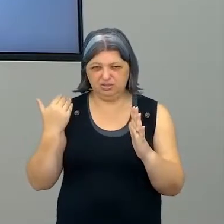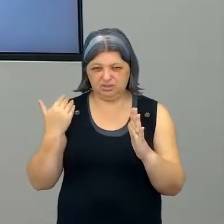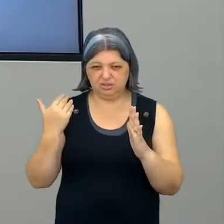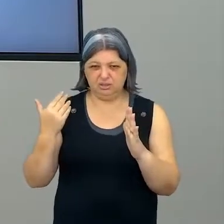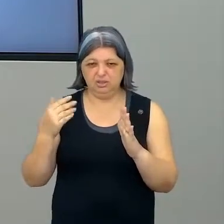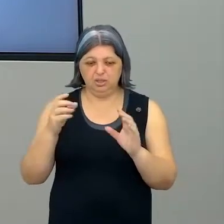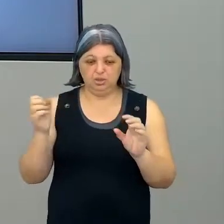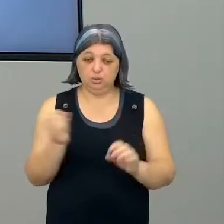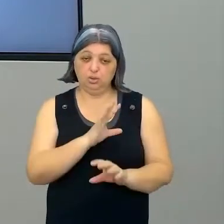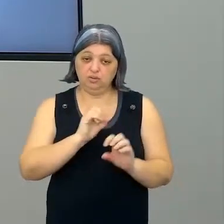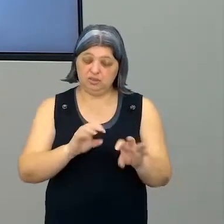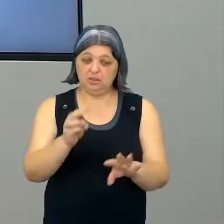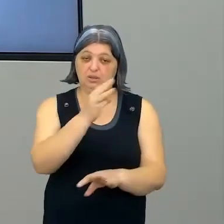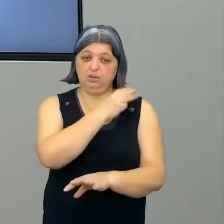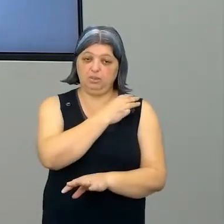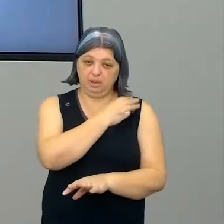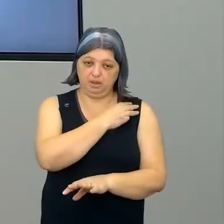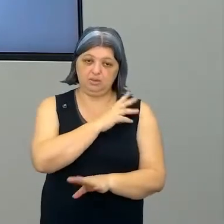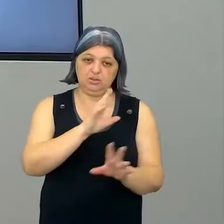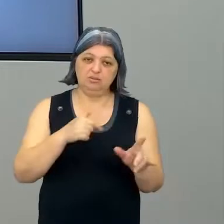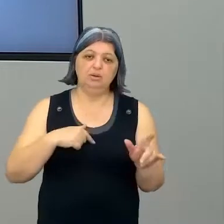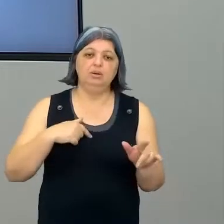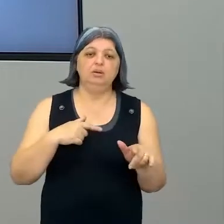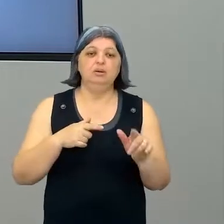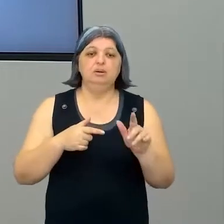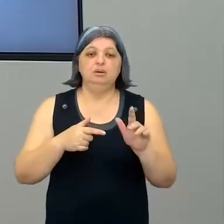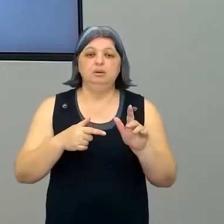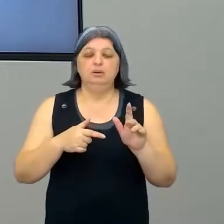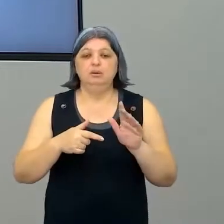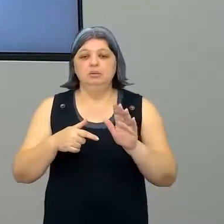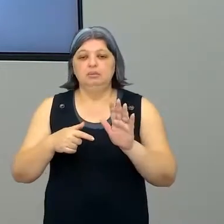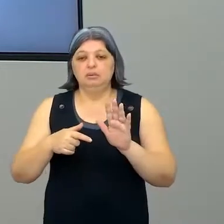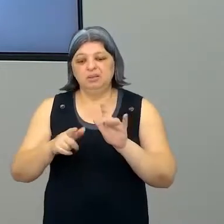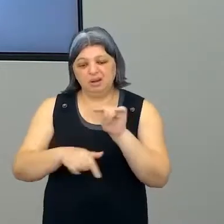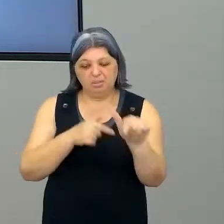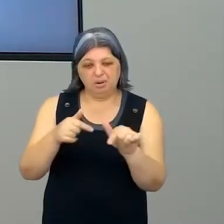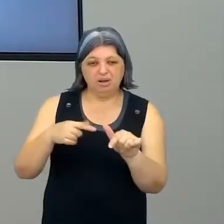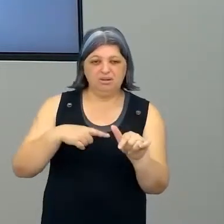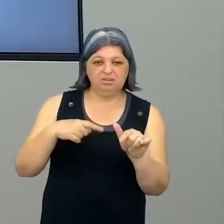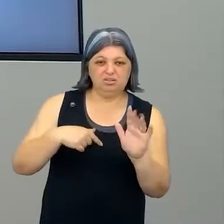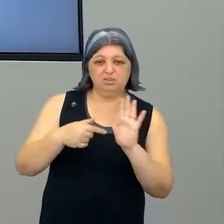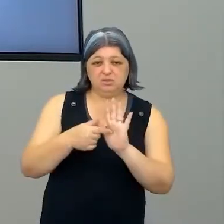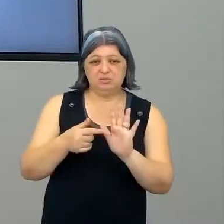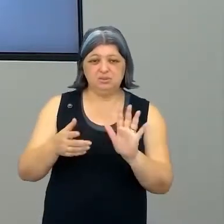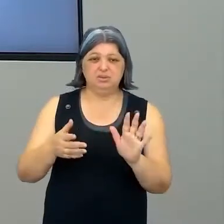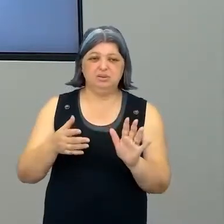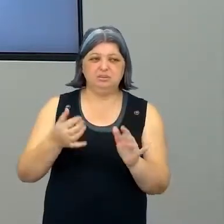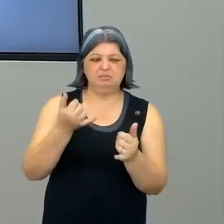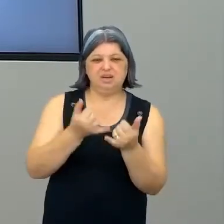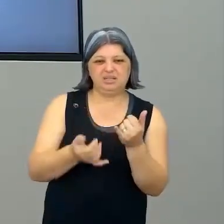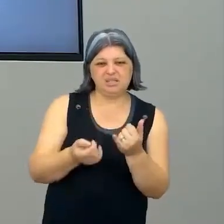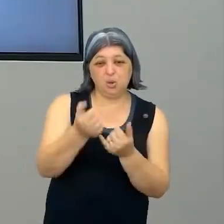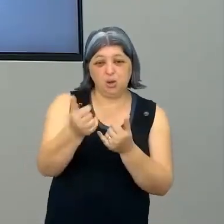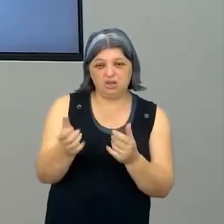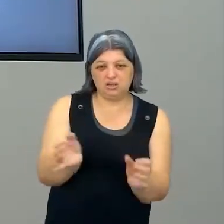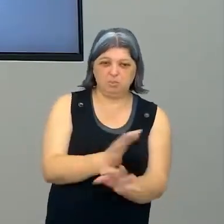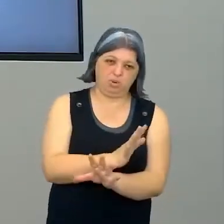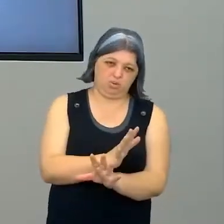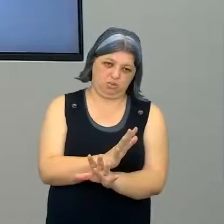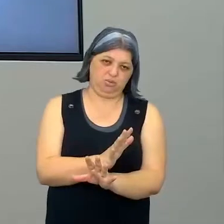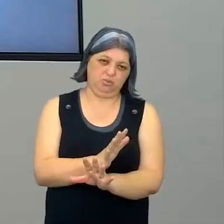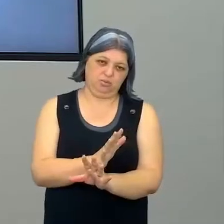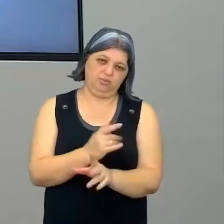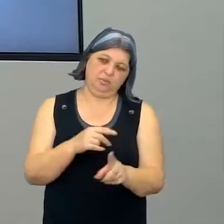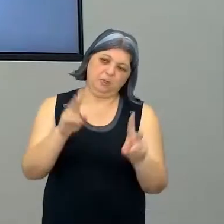normalmente passava, assim, trabalhos para vocês, onde os temas já estavam meio que pré-definidos, sabe? No máximo, você escolhia entre